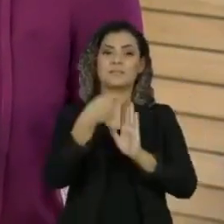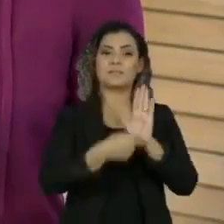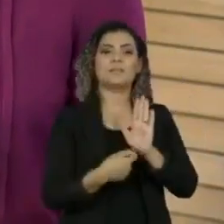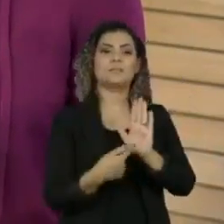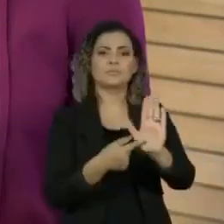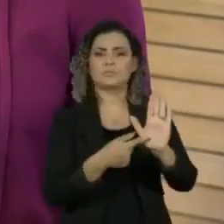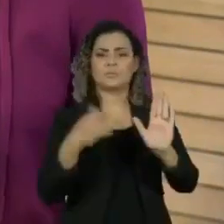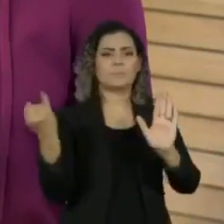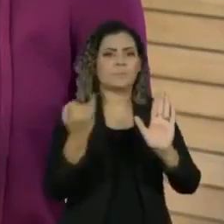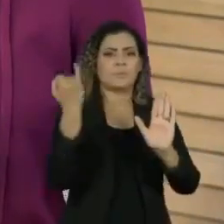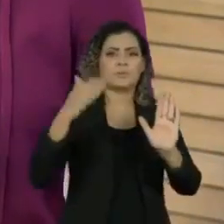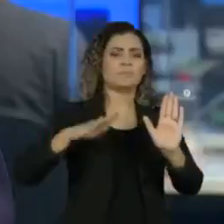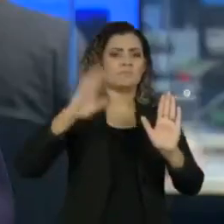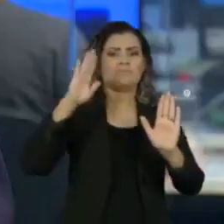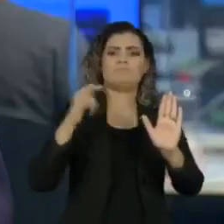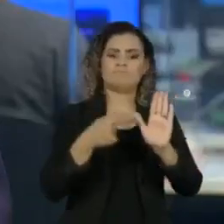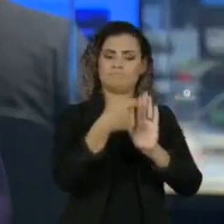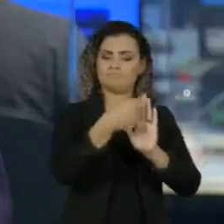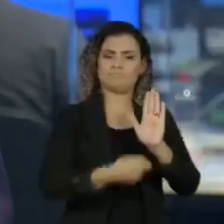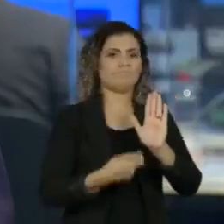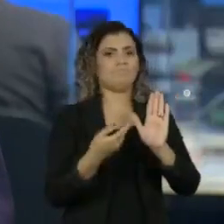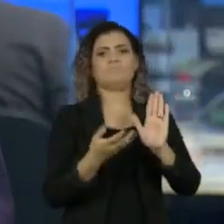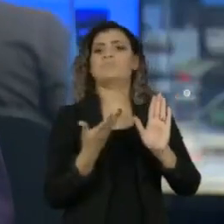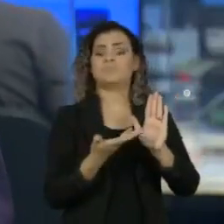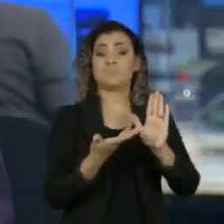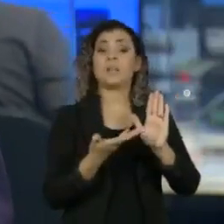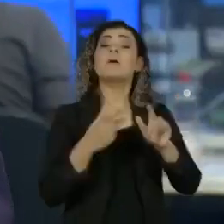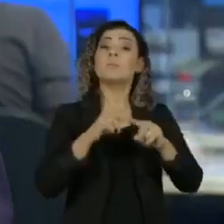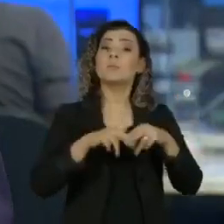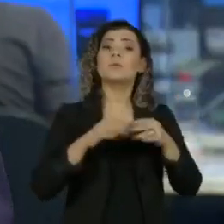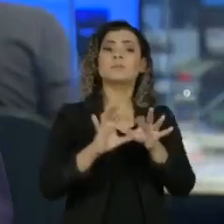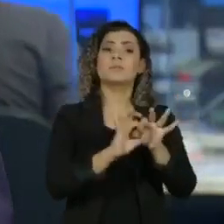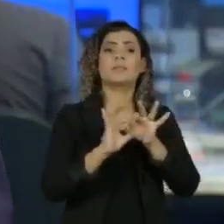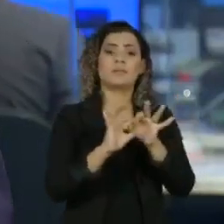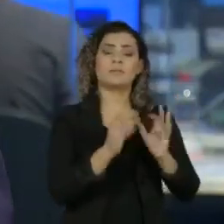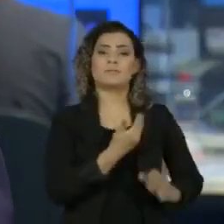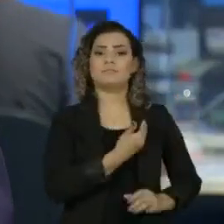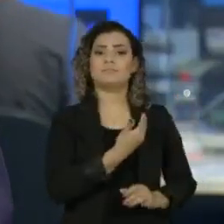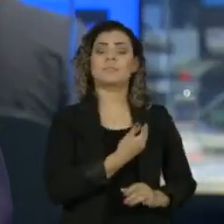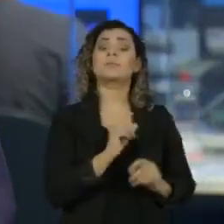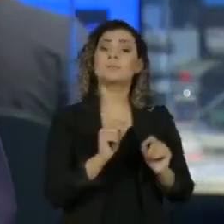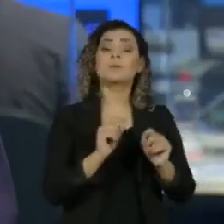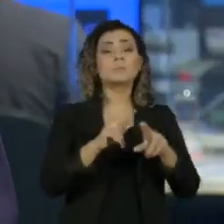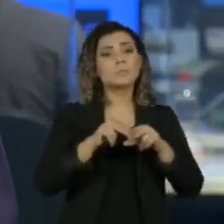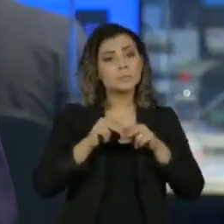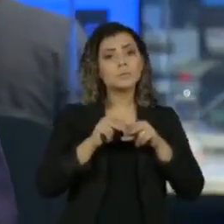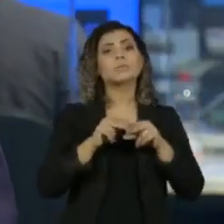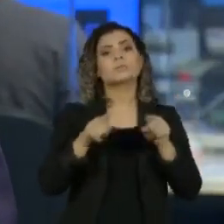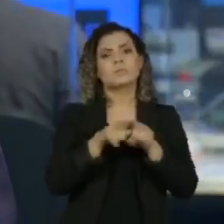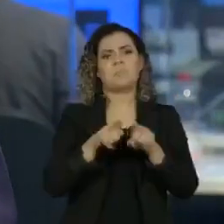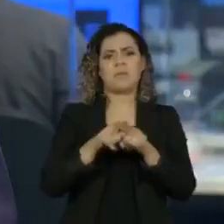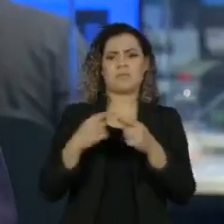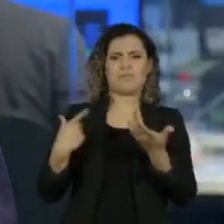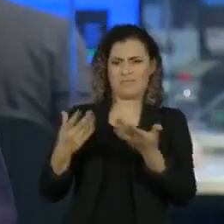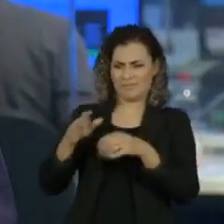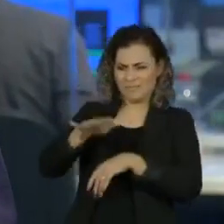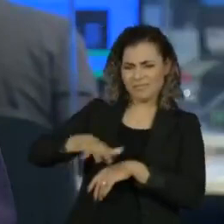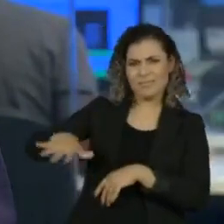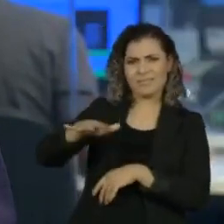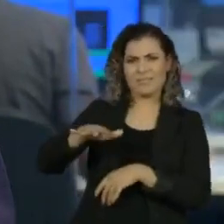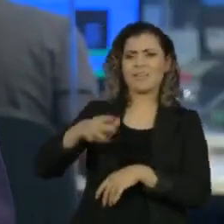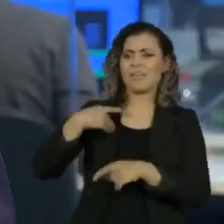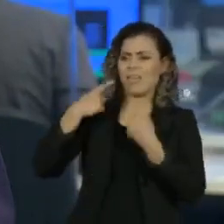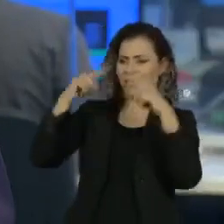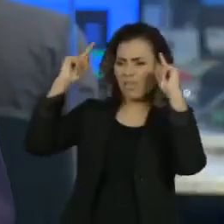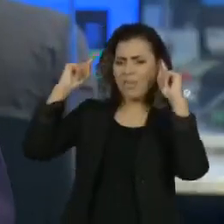papal mais importante da Igreja. Com o tema da fraternidade, ele critica a lógica neoliberal e aponta caminhos